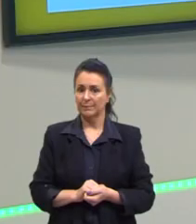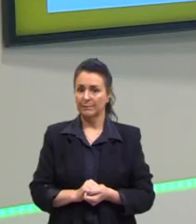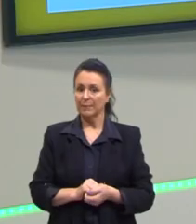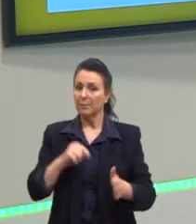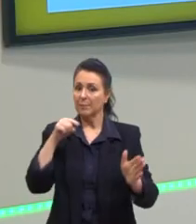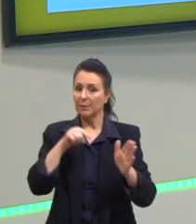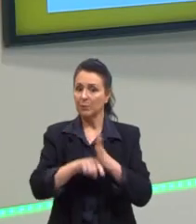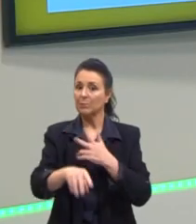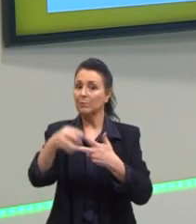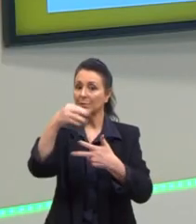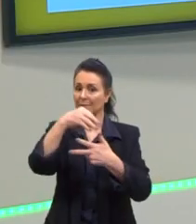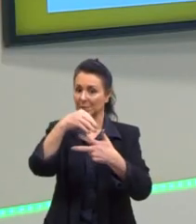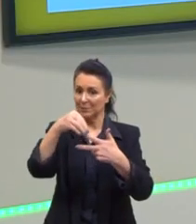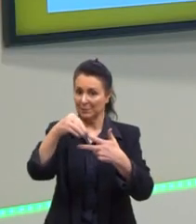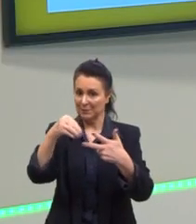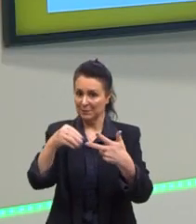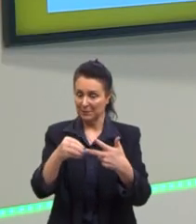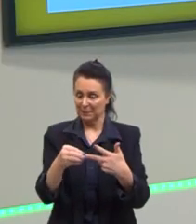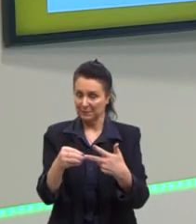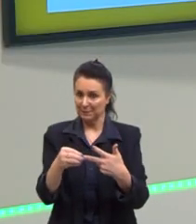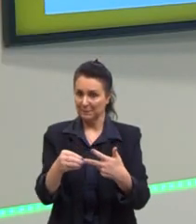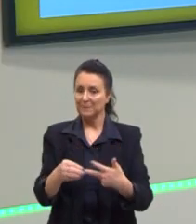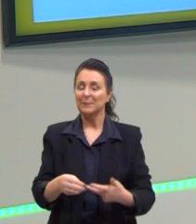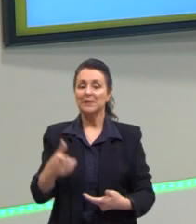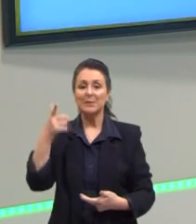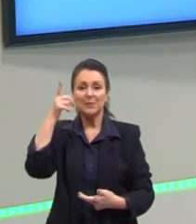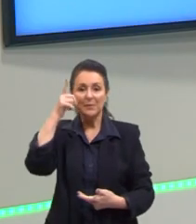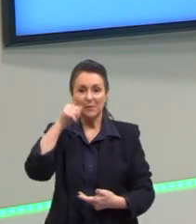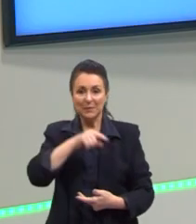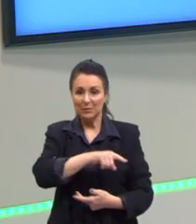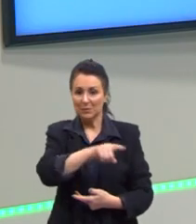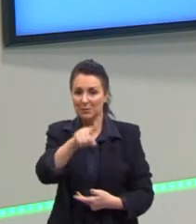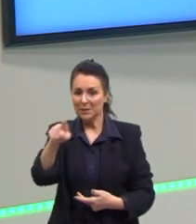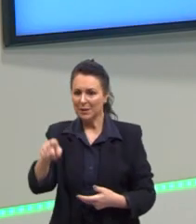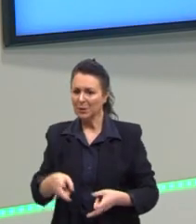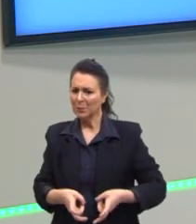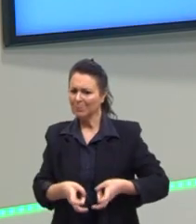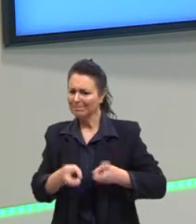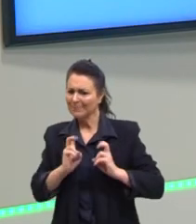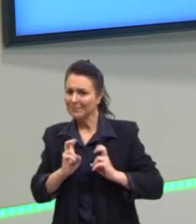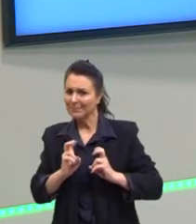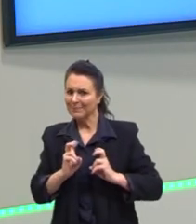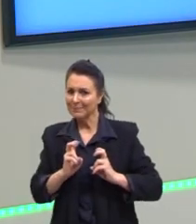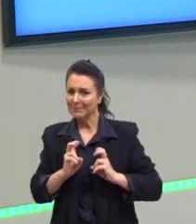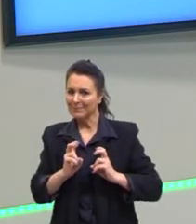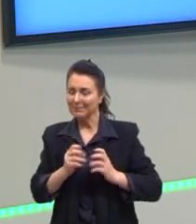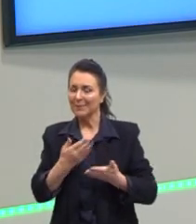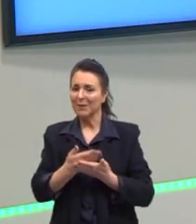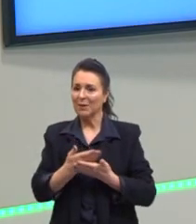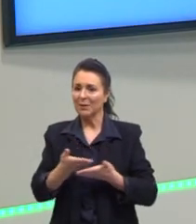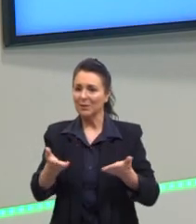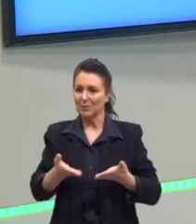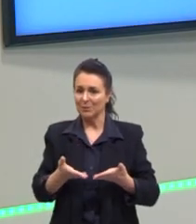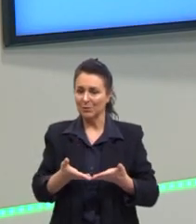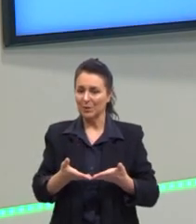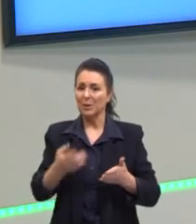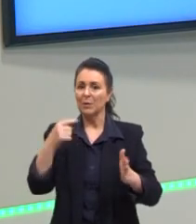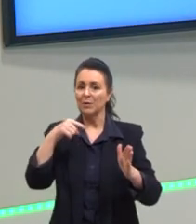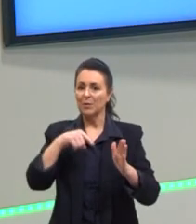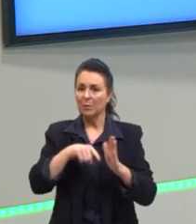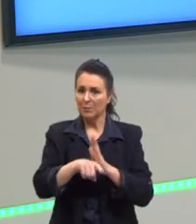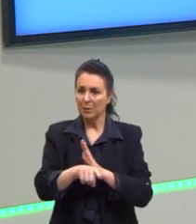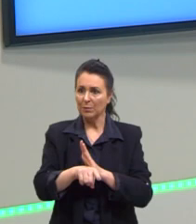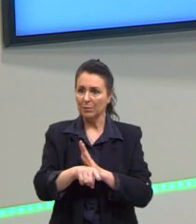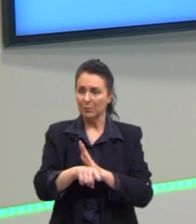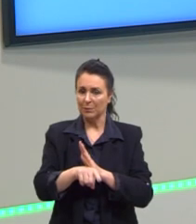Questões do Enem. Vamos ver se vocês conseguiram captar a mensagem de hoje. Vamos fazer uma questão, que eu acho que não